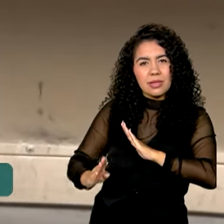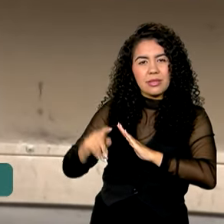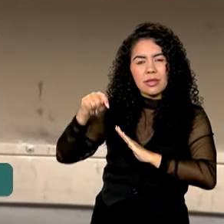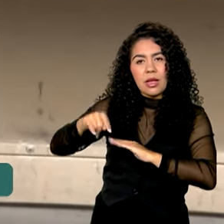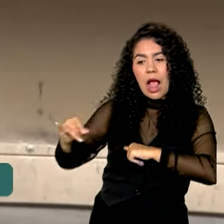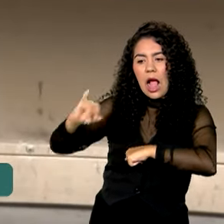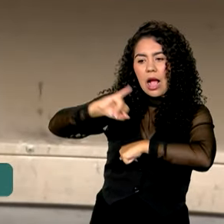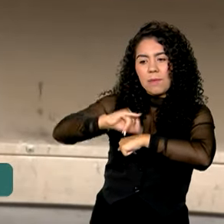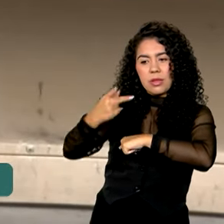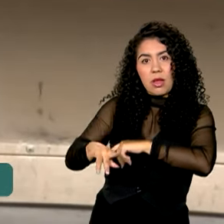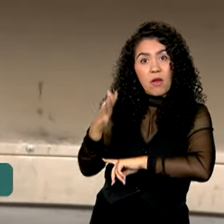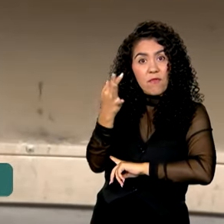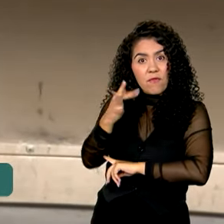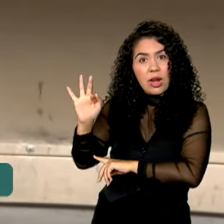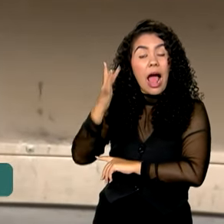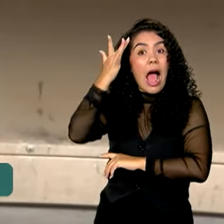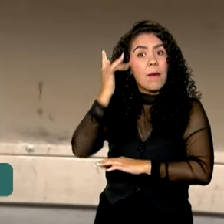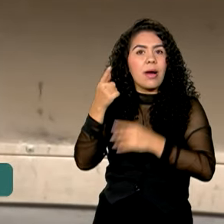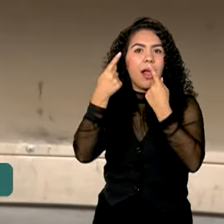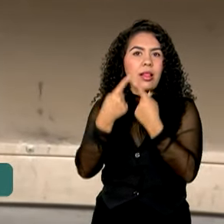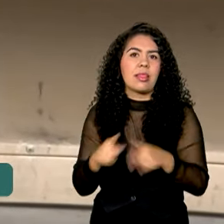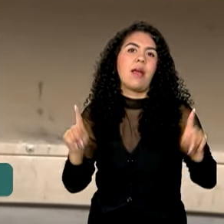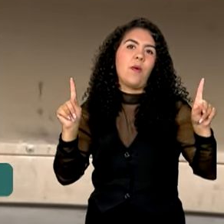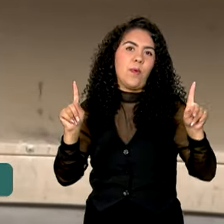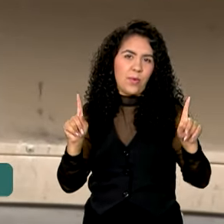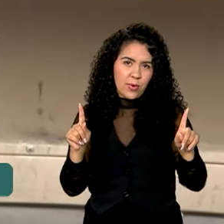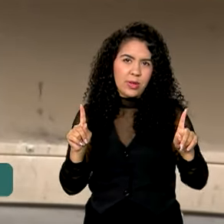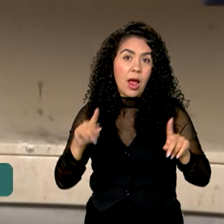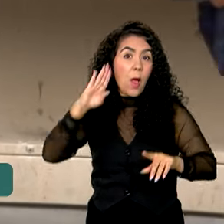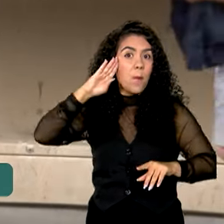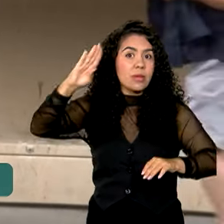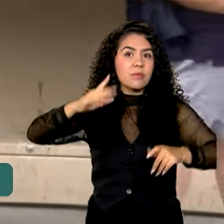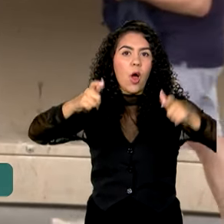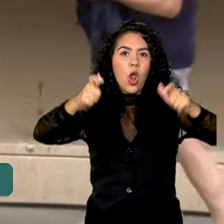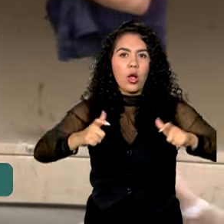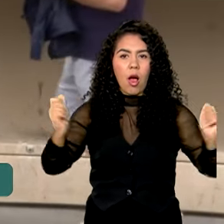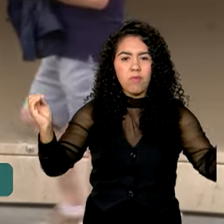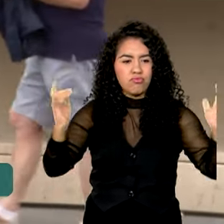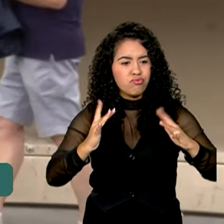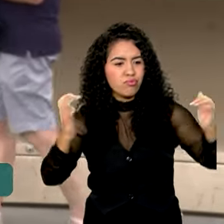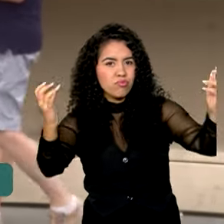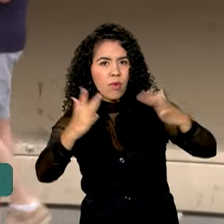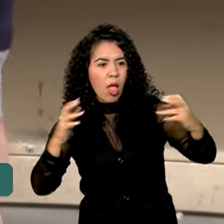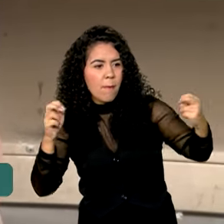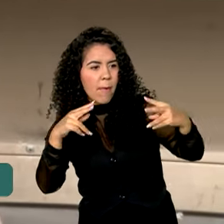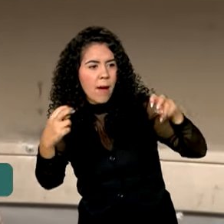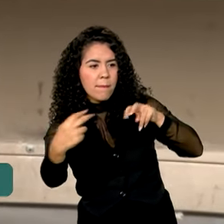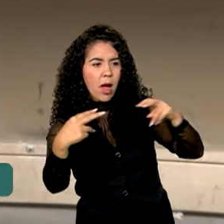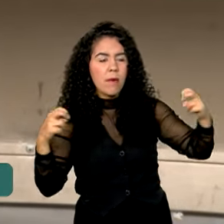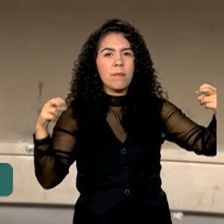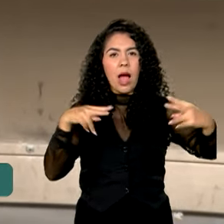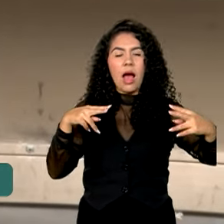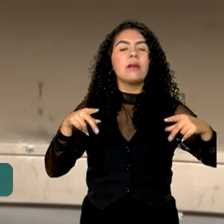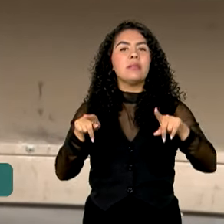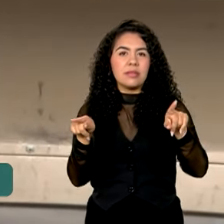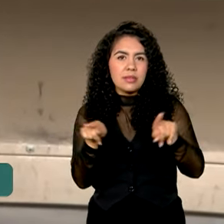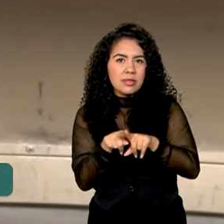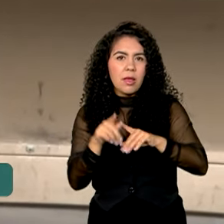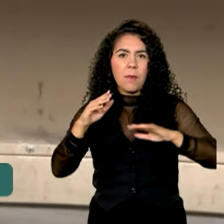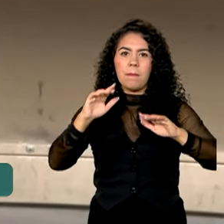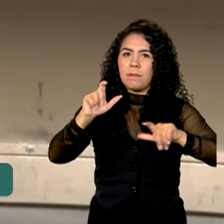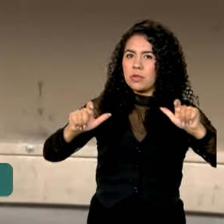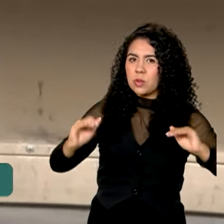francesa, será inaugurada amanhã. É o ponto de encontro de torcedores, autoridades e atletas durante esses